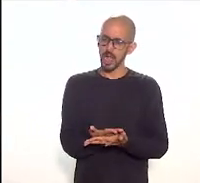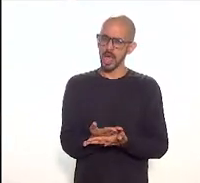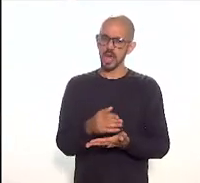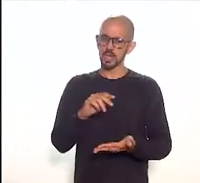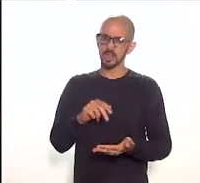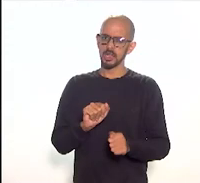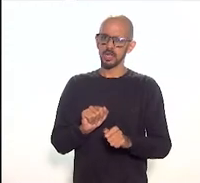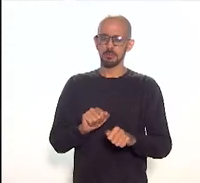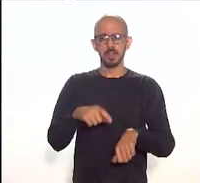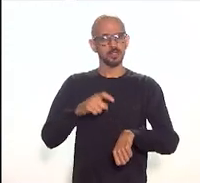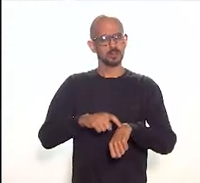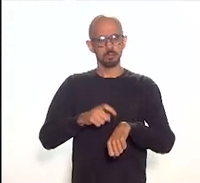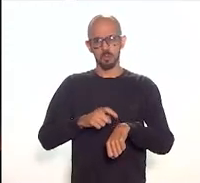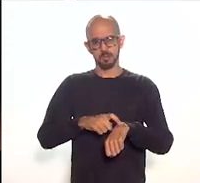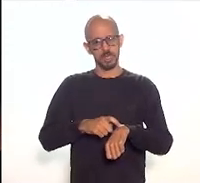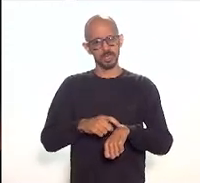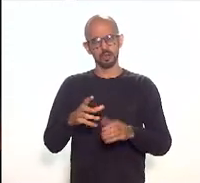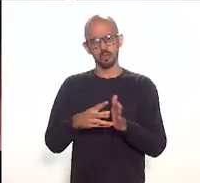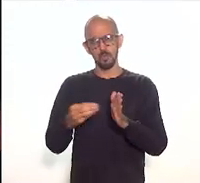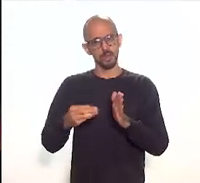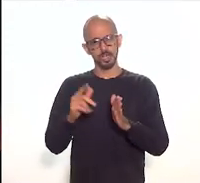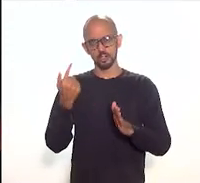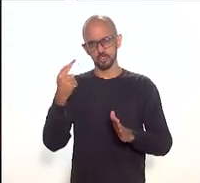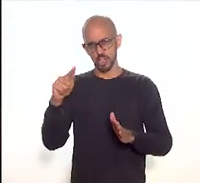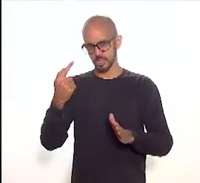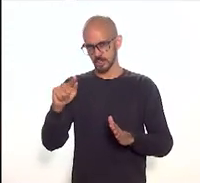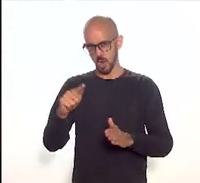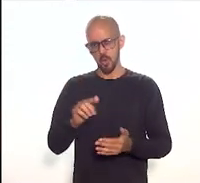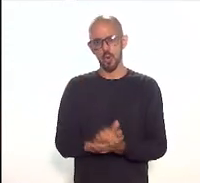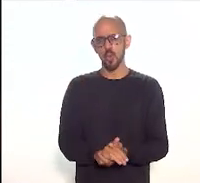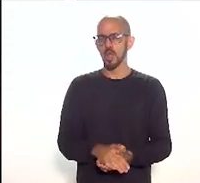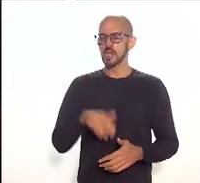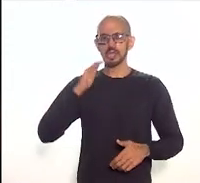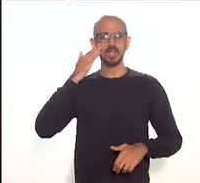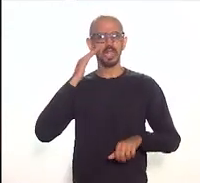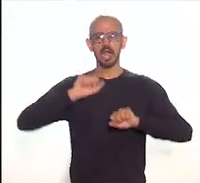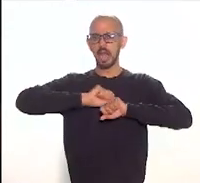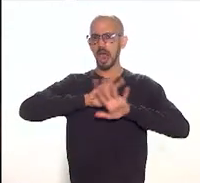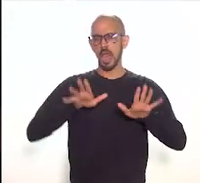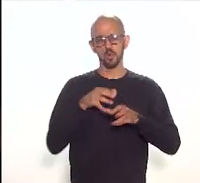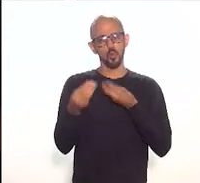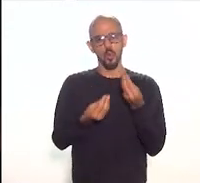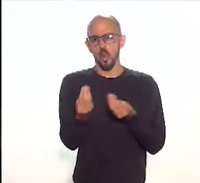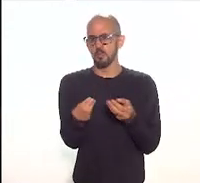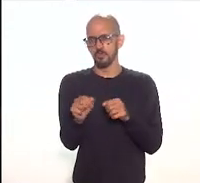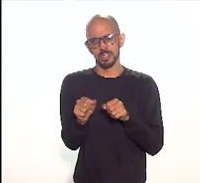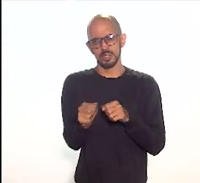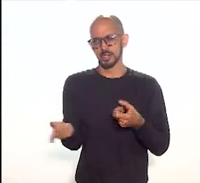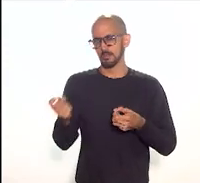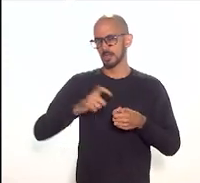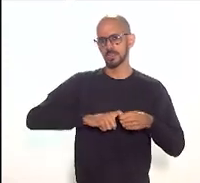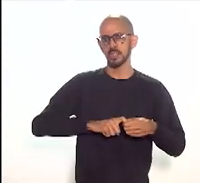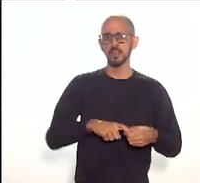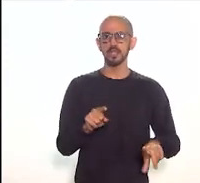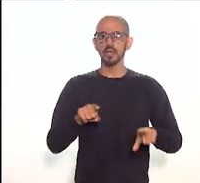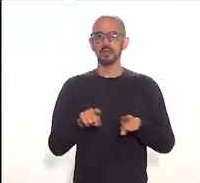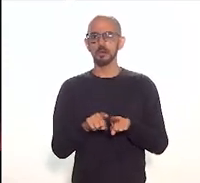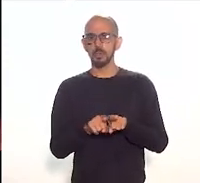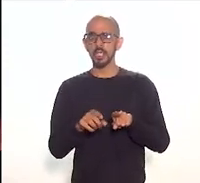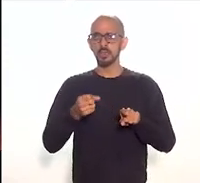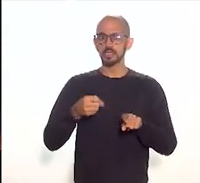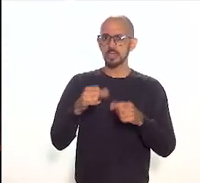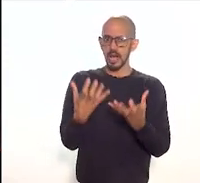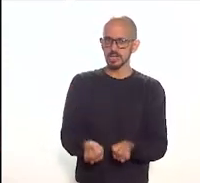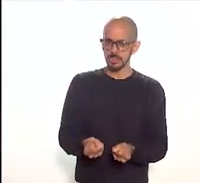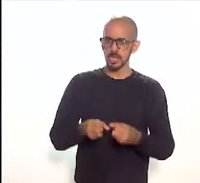modelo de gestão enfim entender também como essa parceria efetiva de criação se é feita pelo Museu da